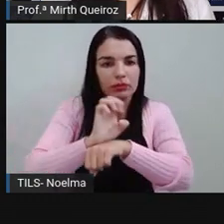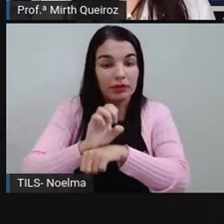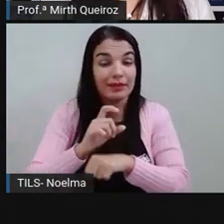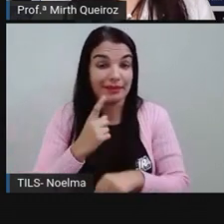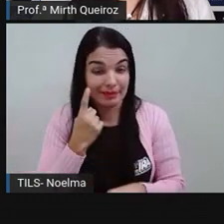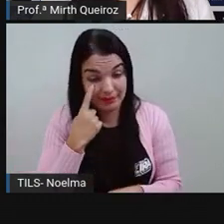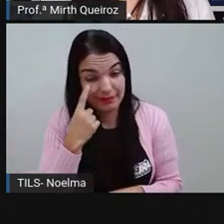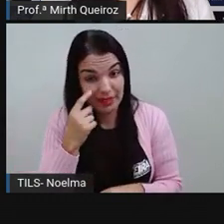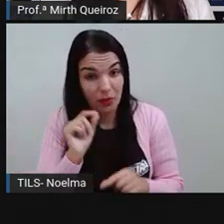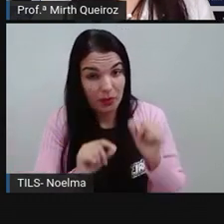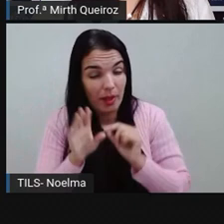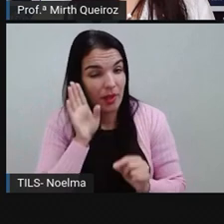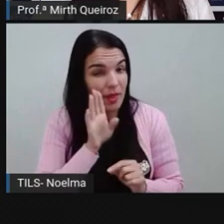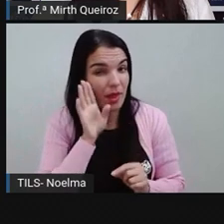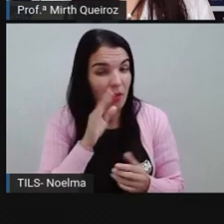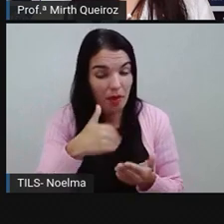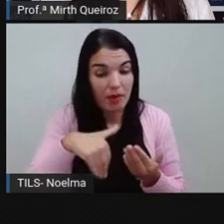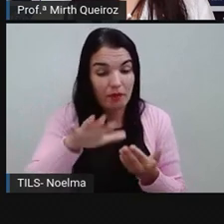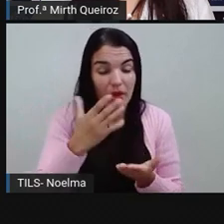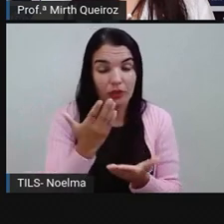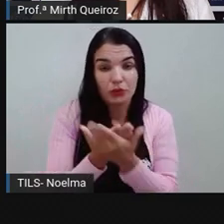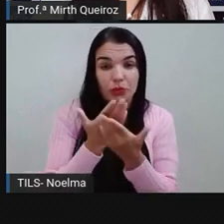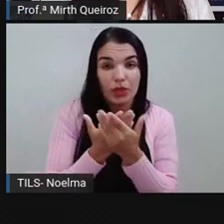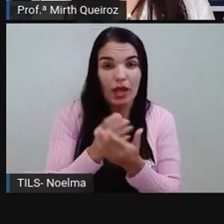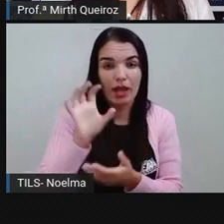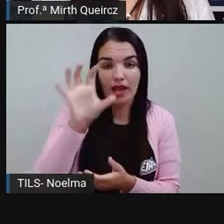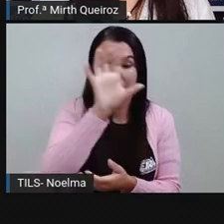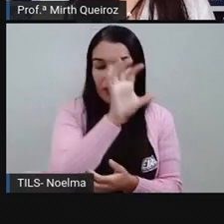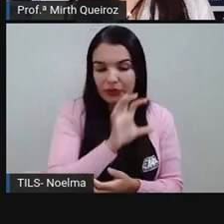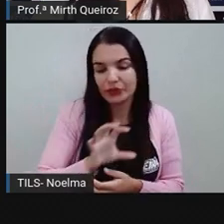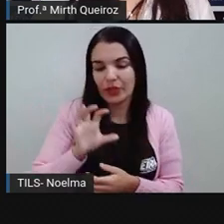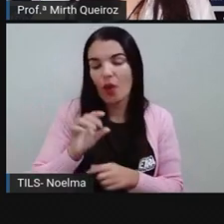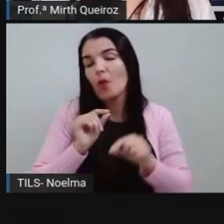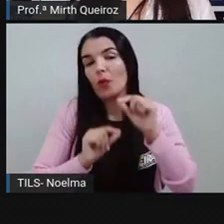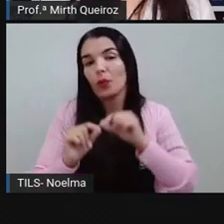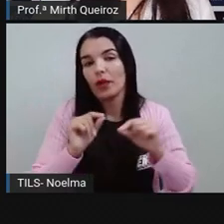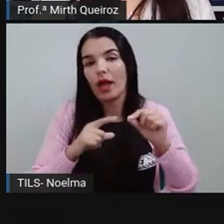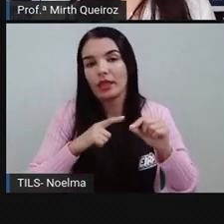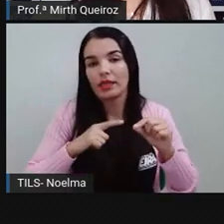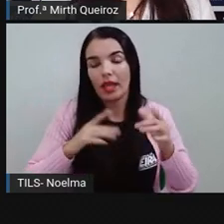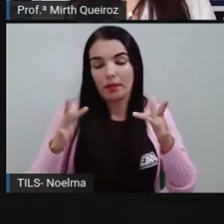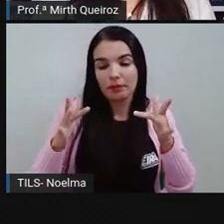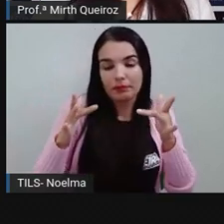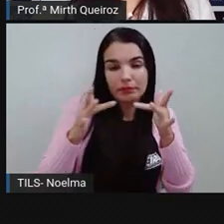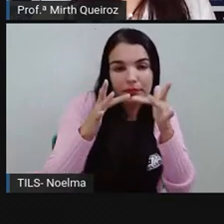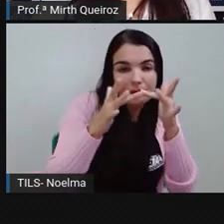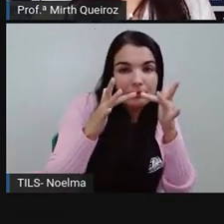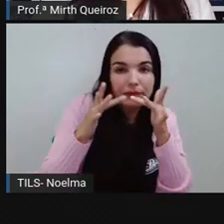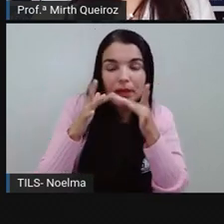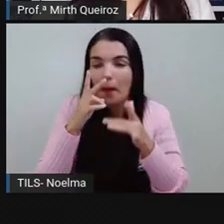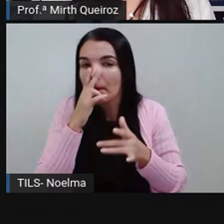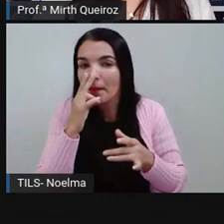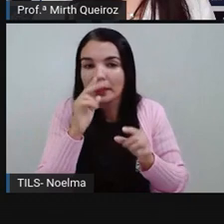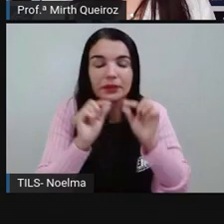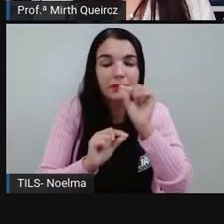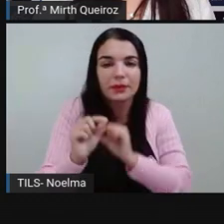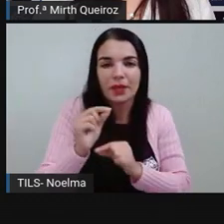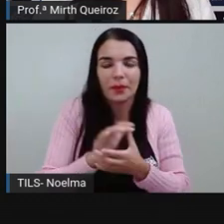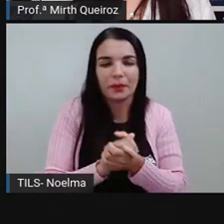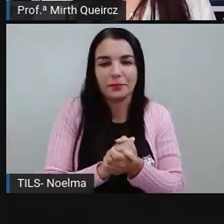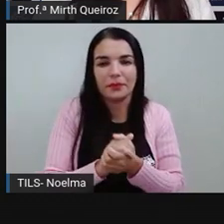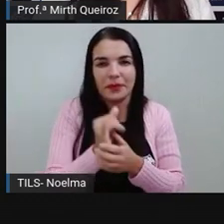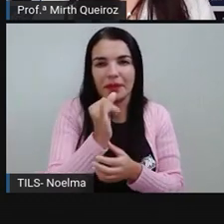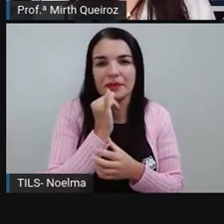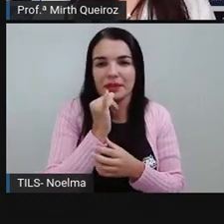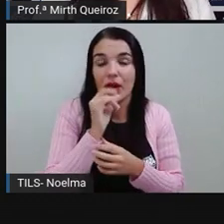quando a gente vai estudar aí sobre as regiões é que essas regiões, elas se assemelham em muitas coisas. Por exemplo,